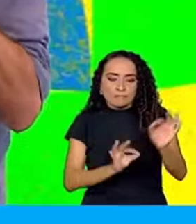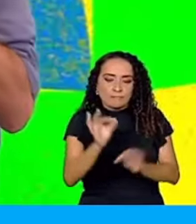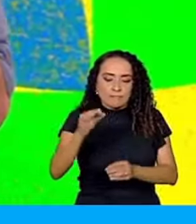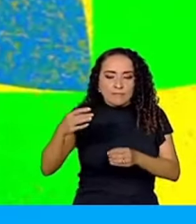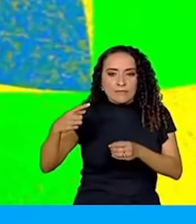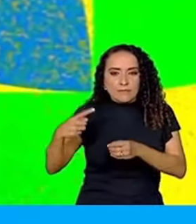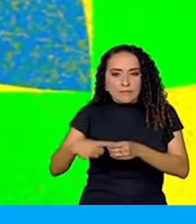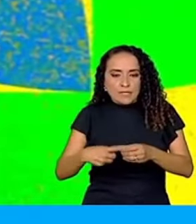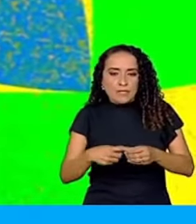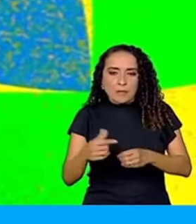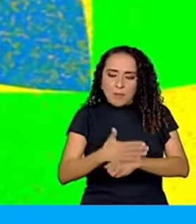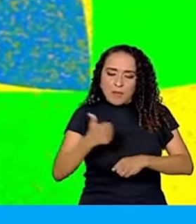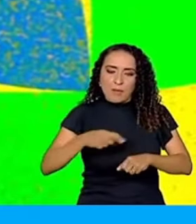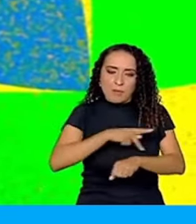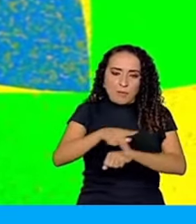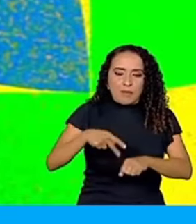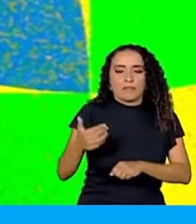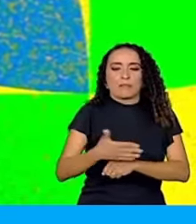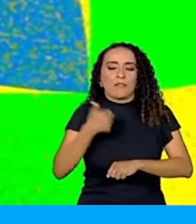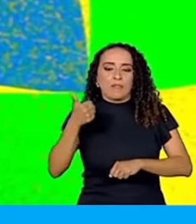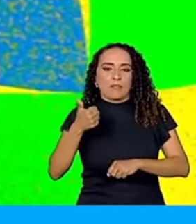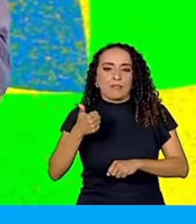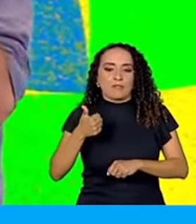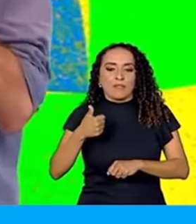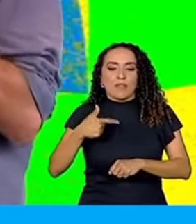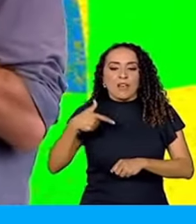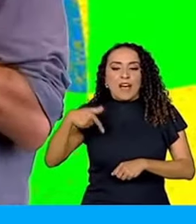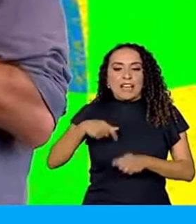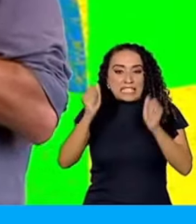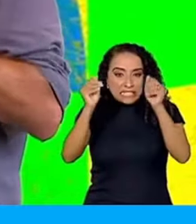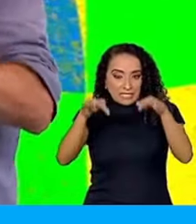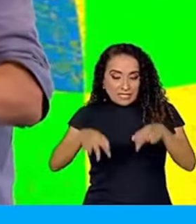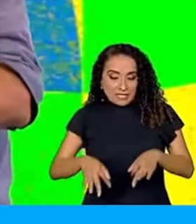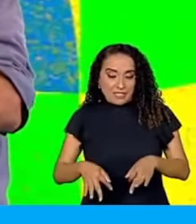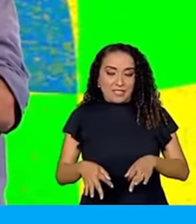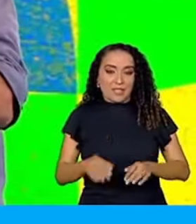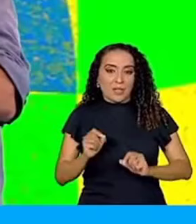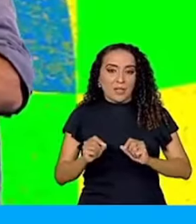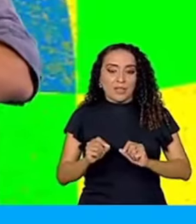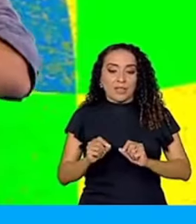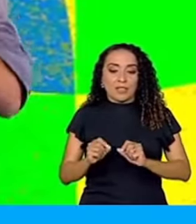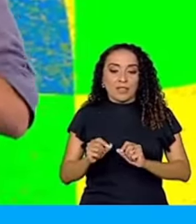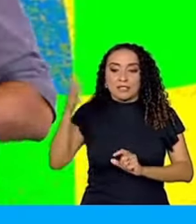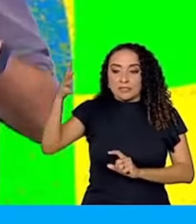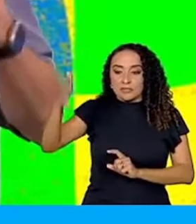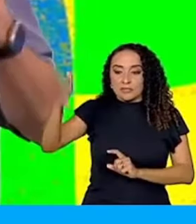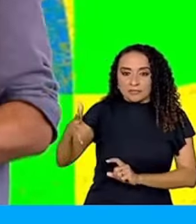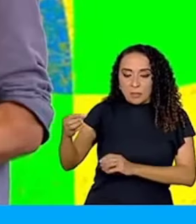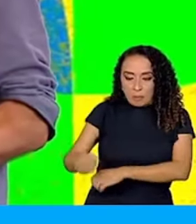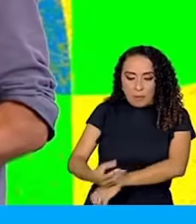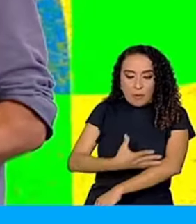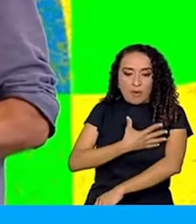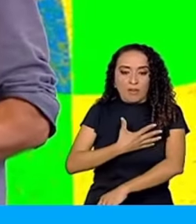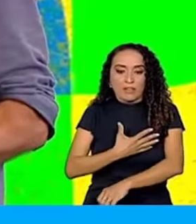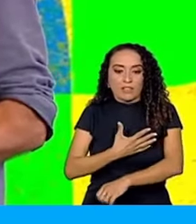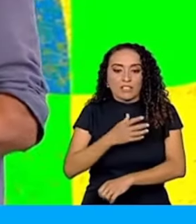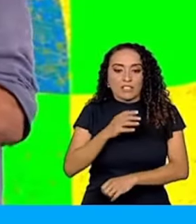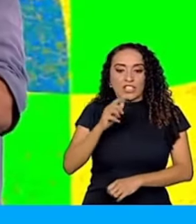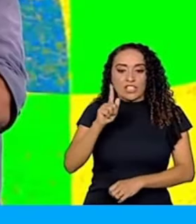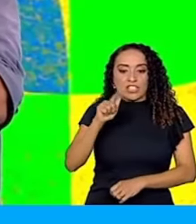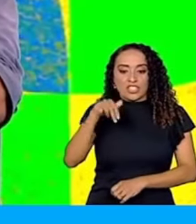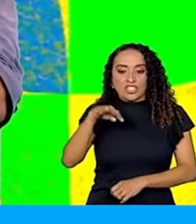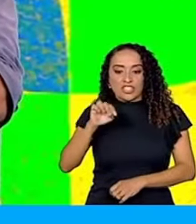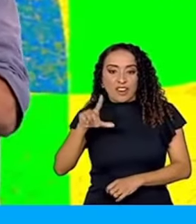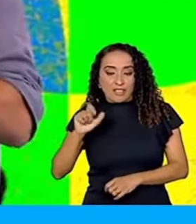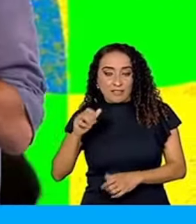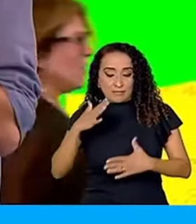minhas e desejo que elas sejam também as vocês. Rio de Janeiro, sou maluco para